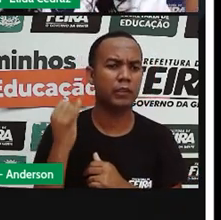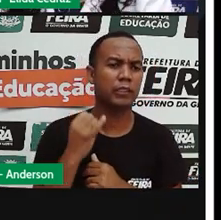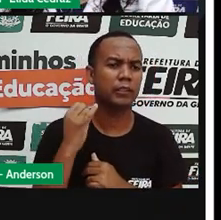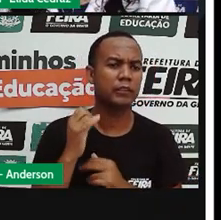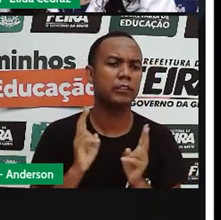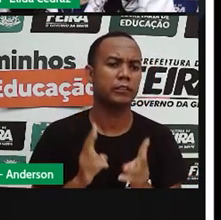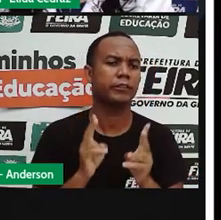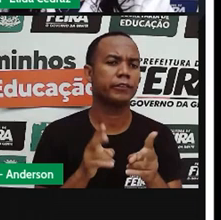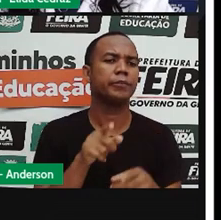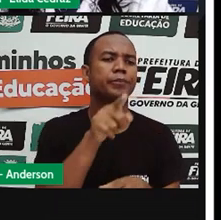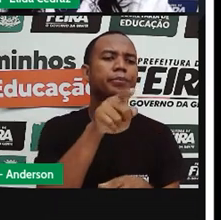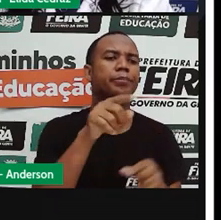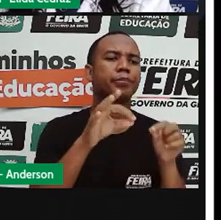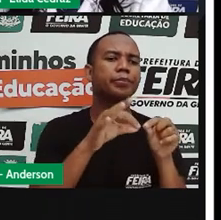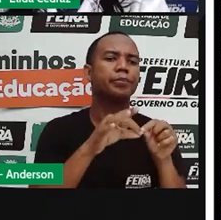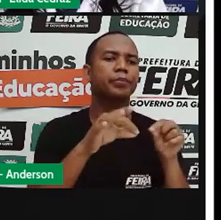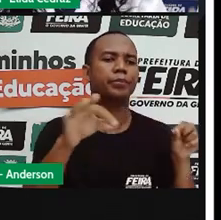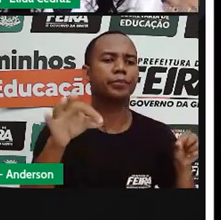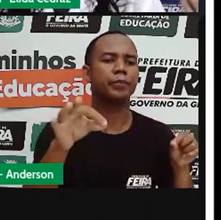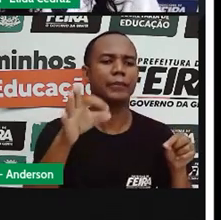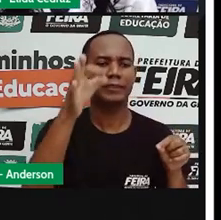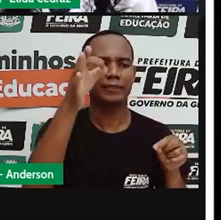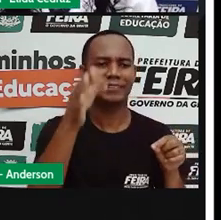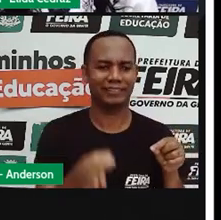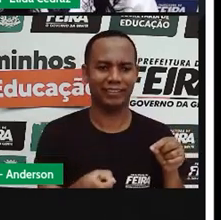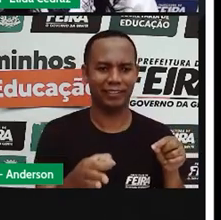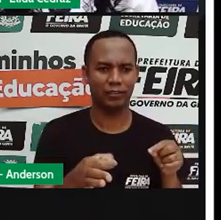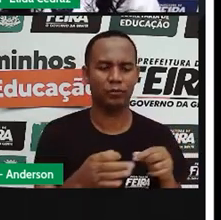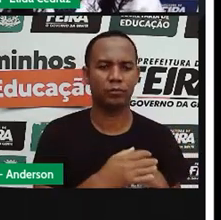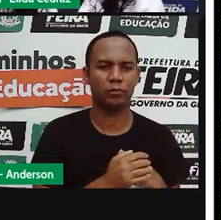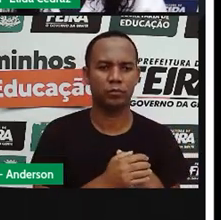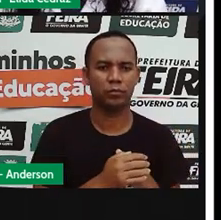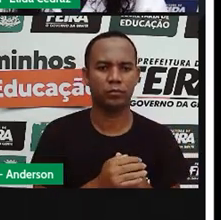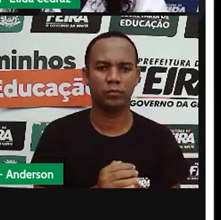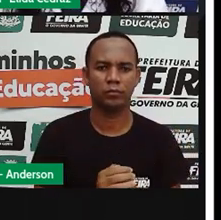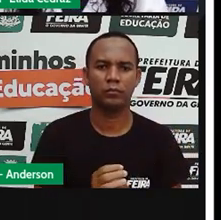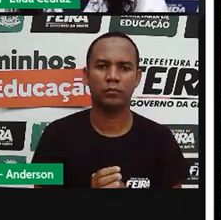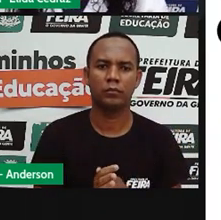quando a gente for compartilhar as medidas com outras pessoas.